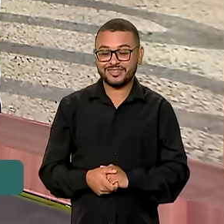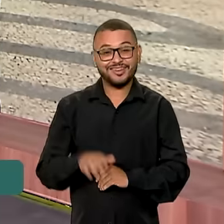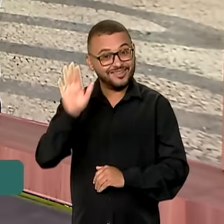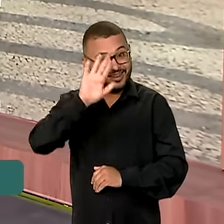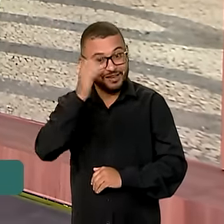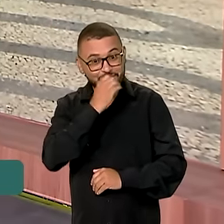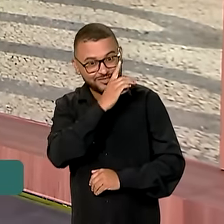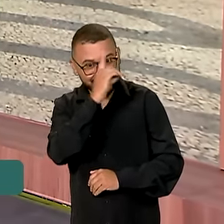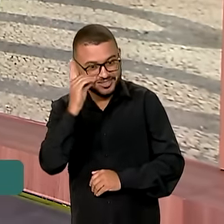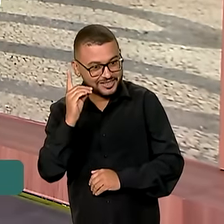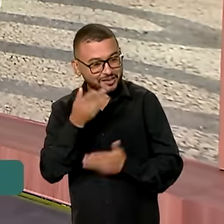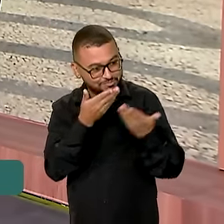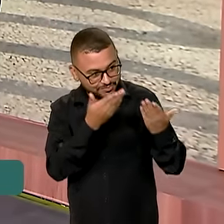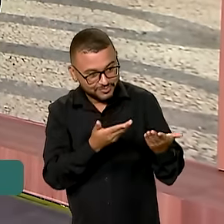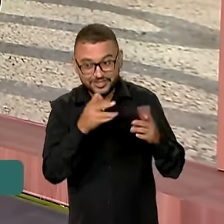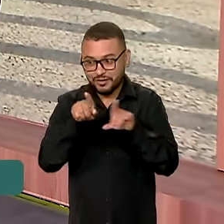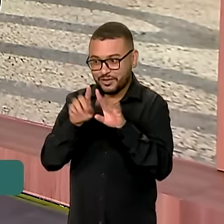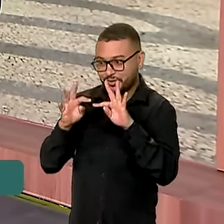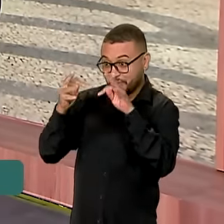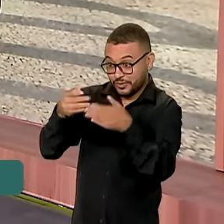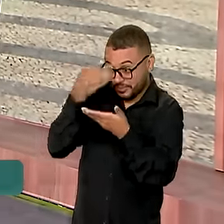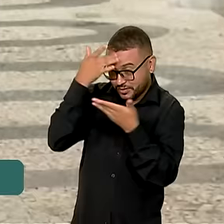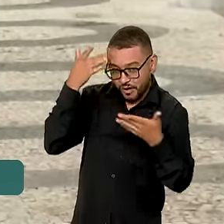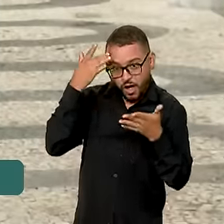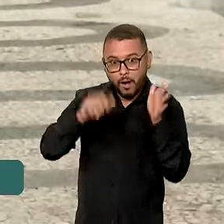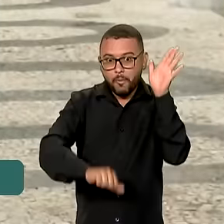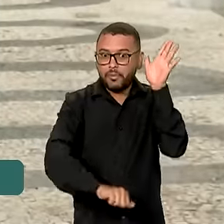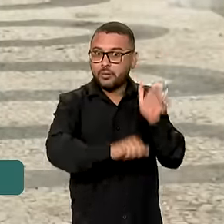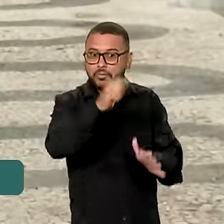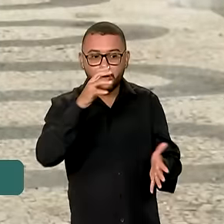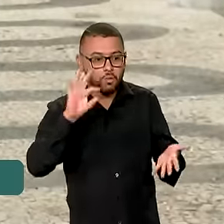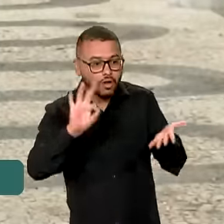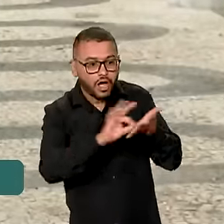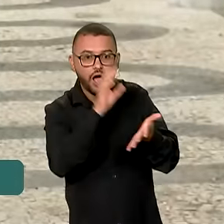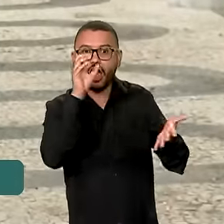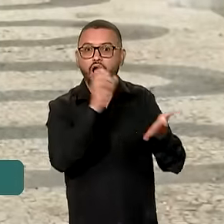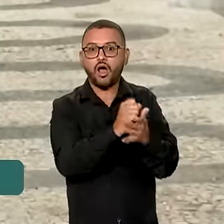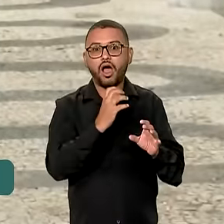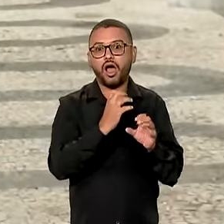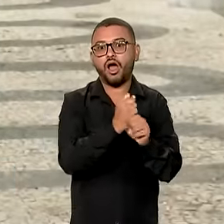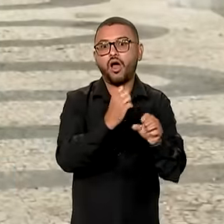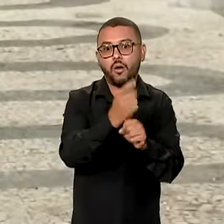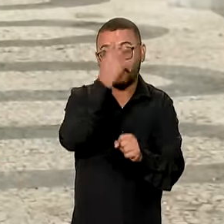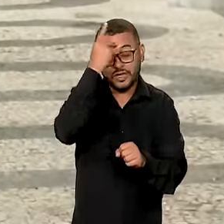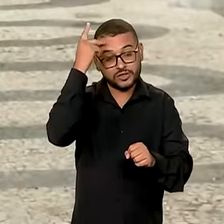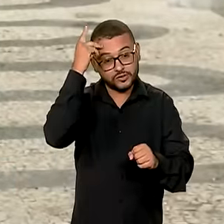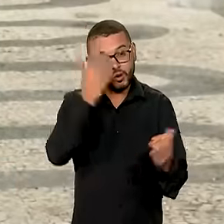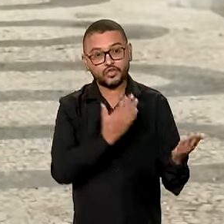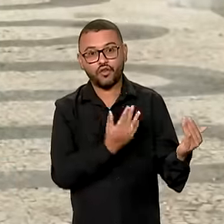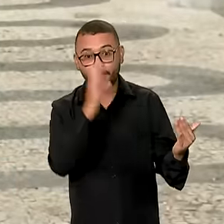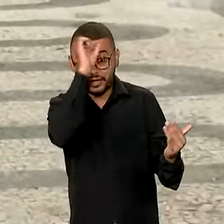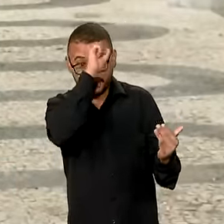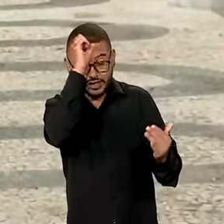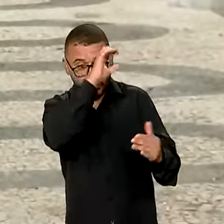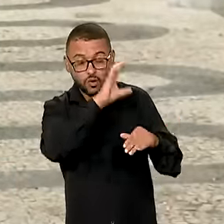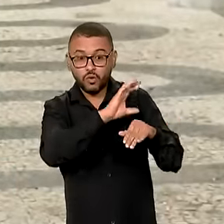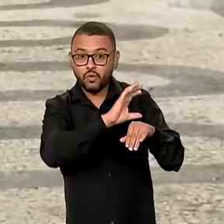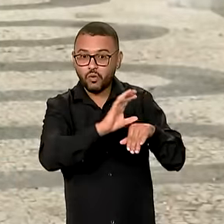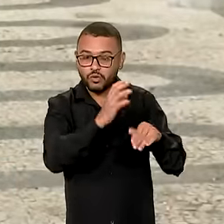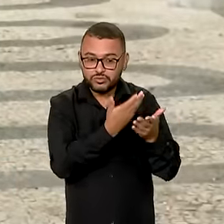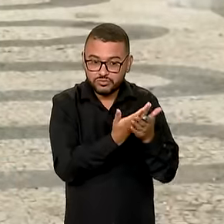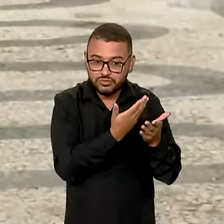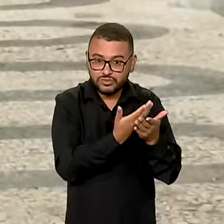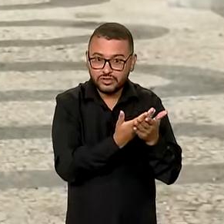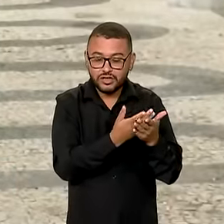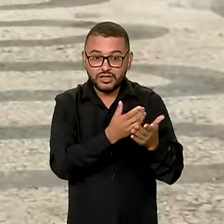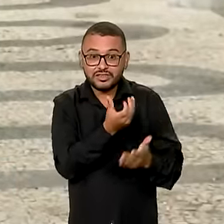Bom dia, Karine. Bom dia a todos. Pela primeira vez, o número total de jovens aprendizes contratados no país chegou a mais